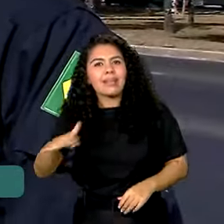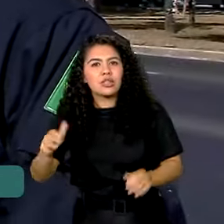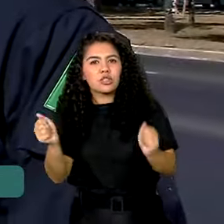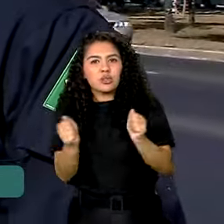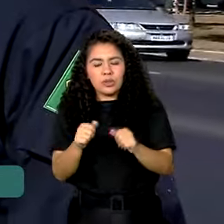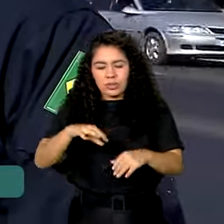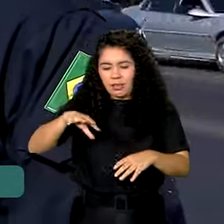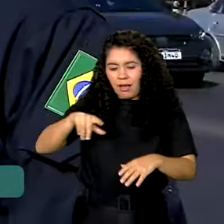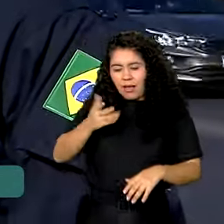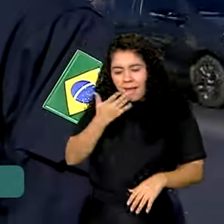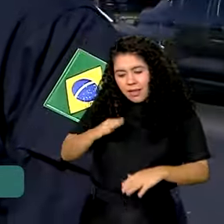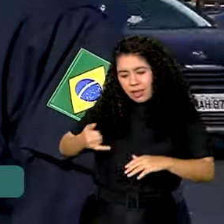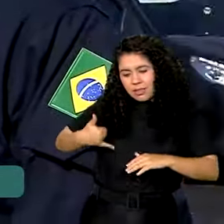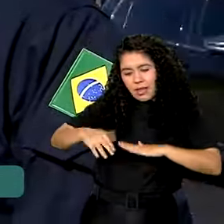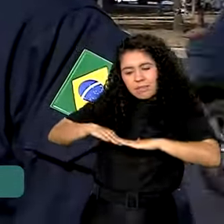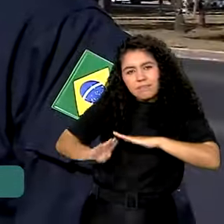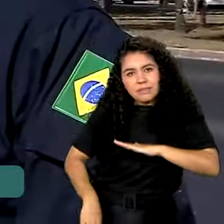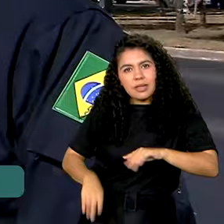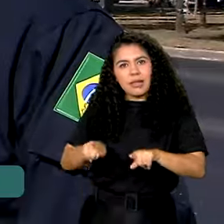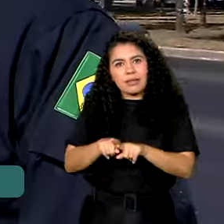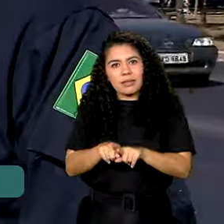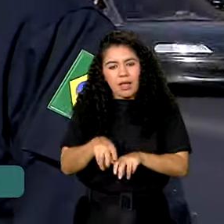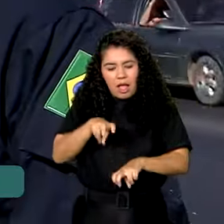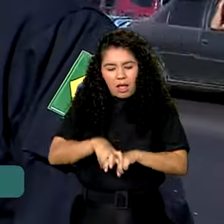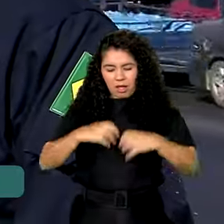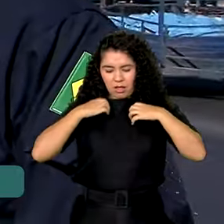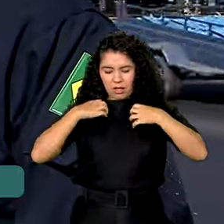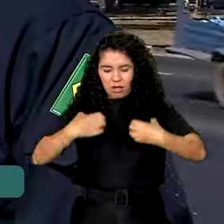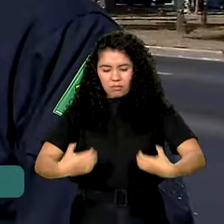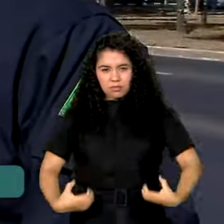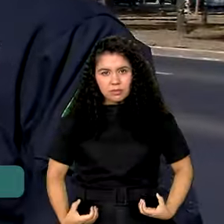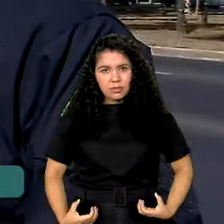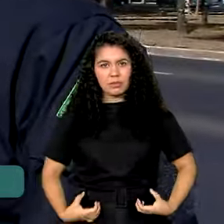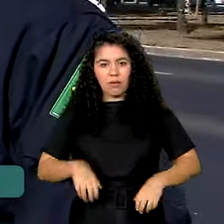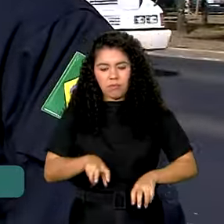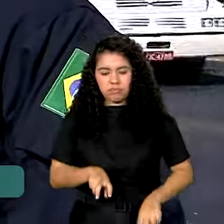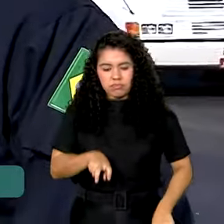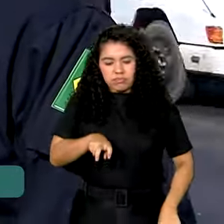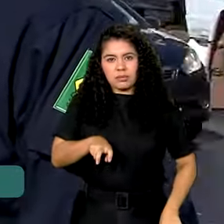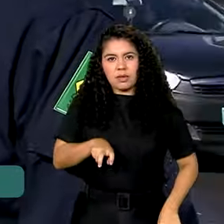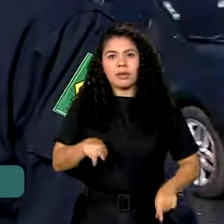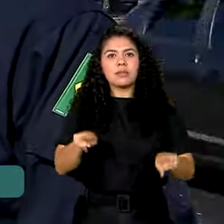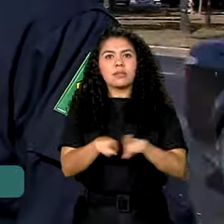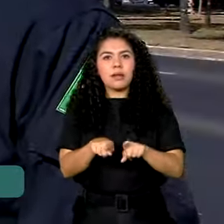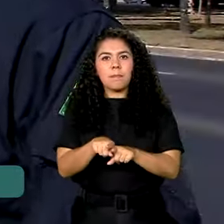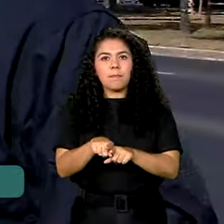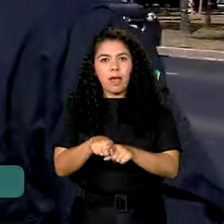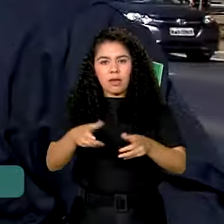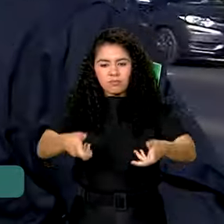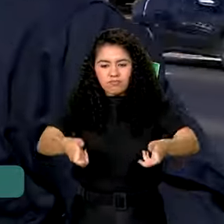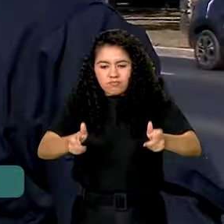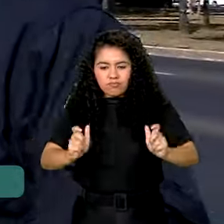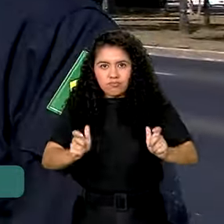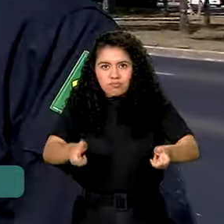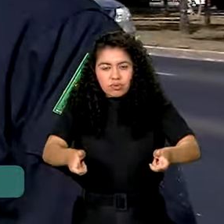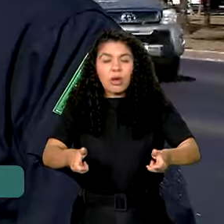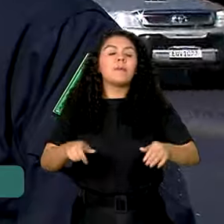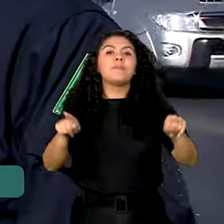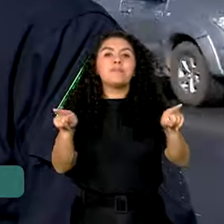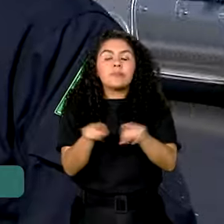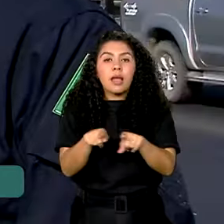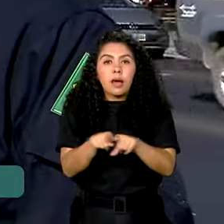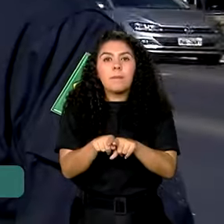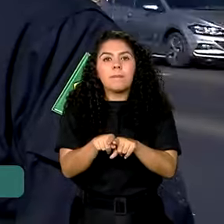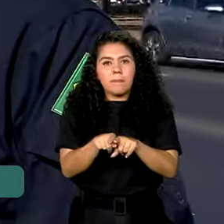menores. A cadeirinha, o assento de elevação ou até mesmo o bebê conforto. Também nós olhamos